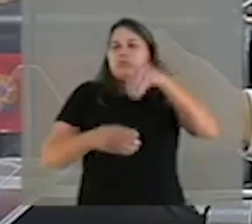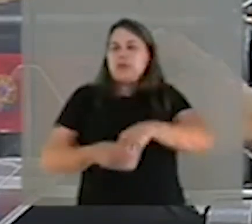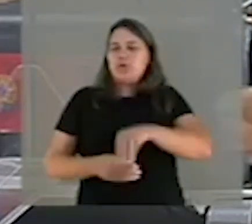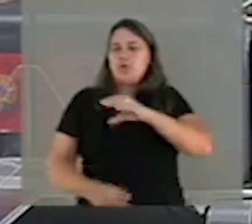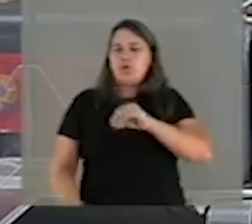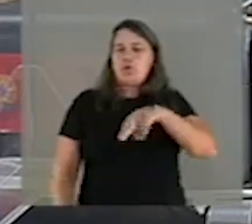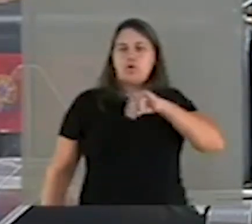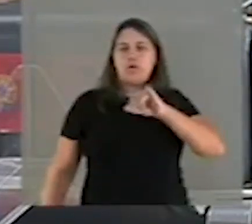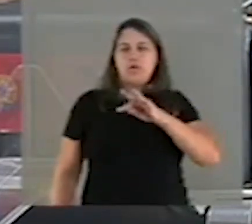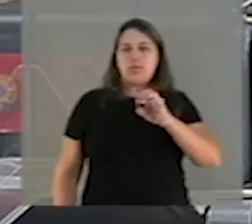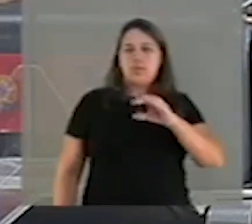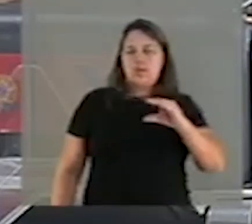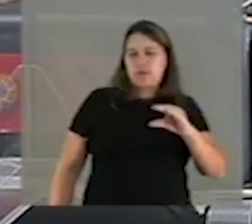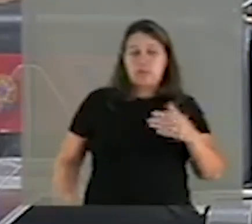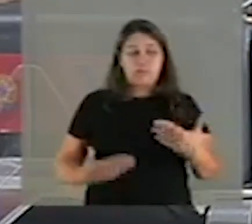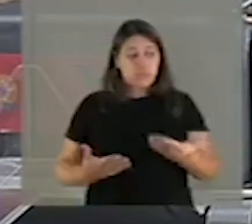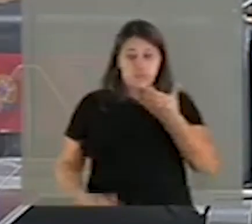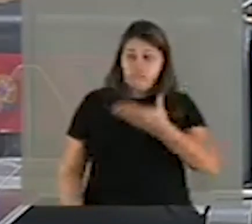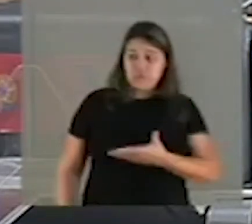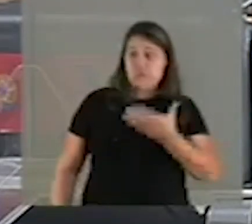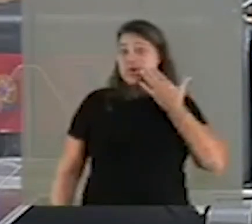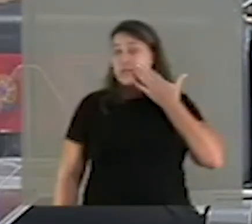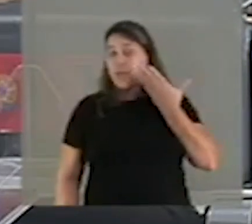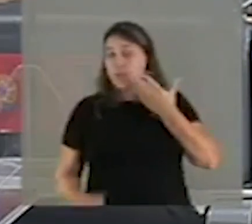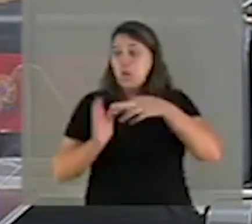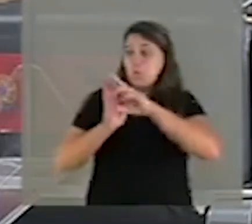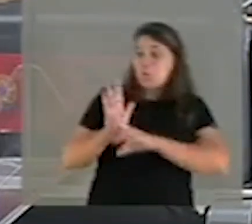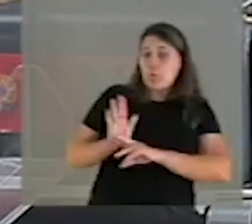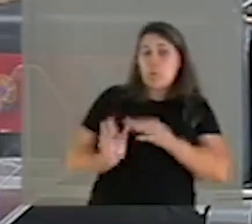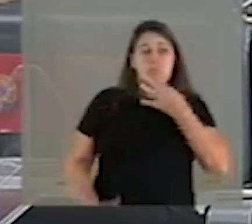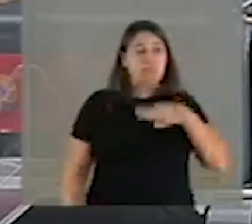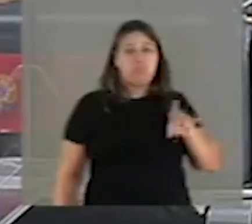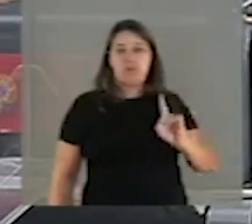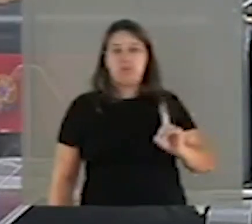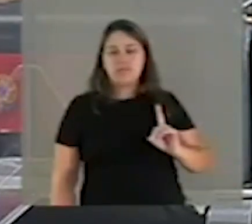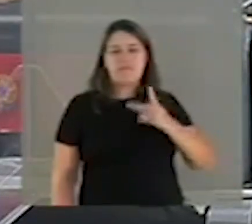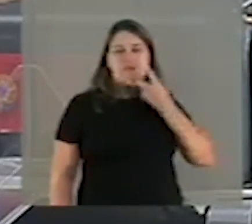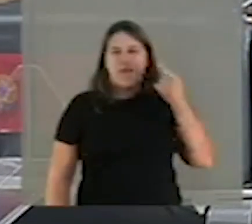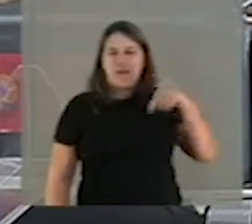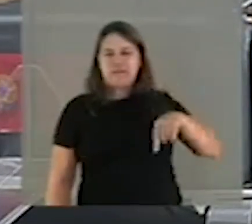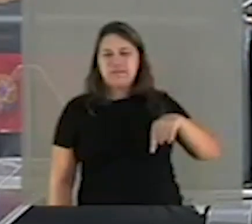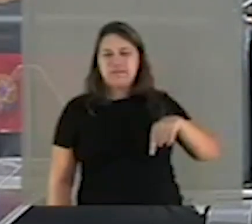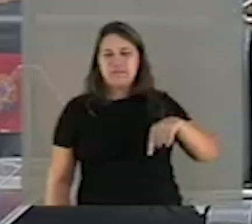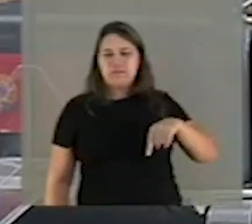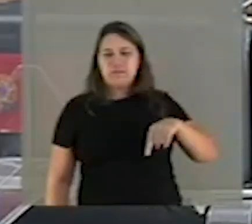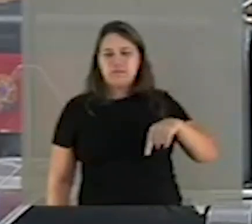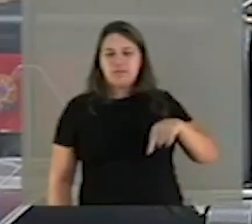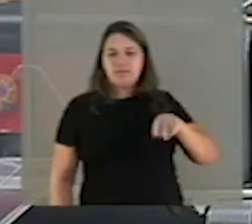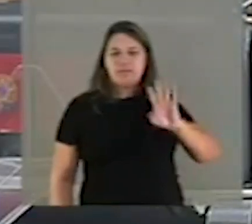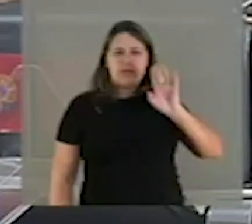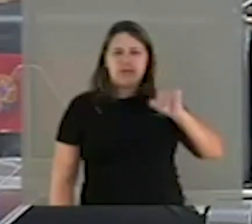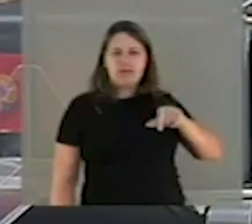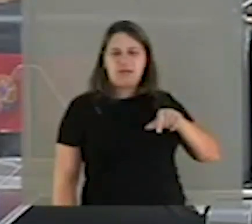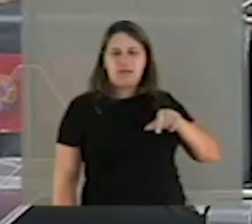Ou, vossa senhoria, reconhece protocolos ou não reconhece. Dizer aqui que isso está dentro